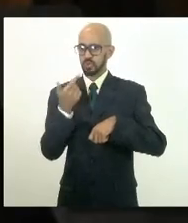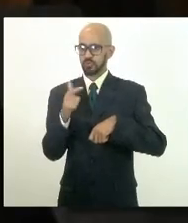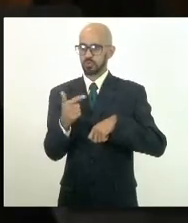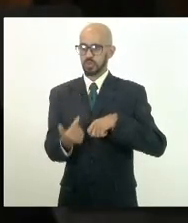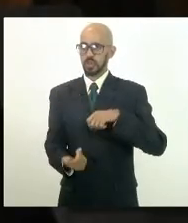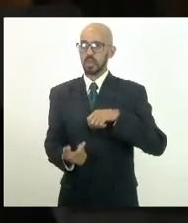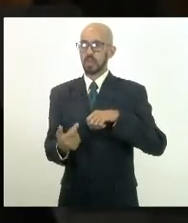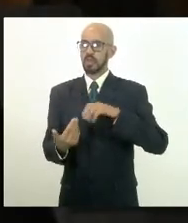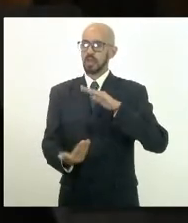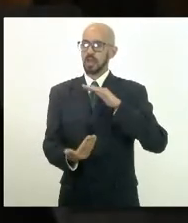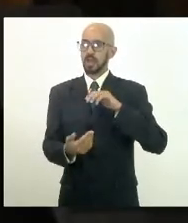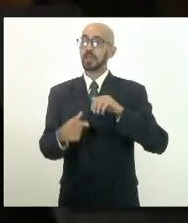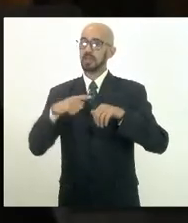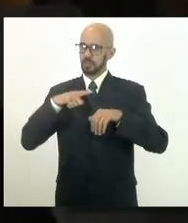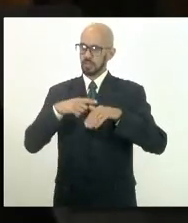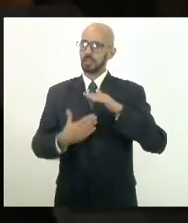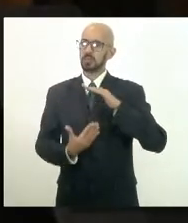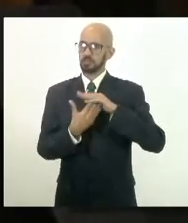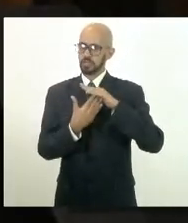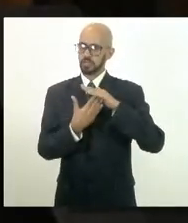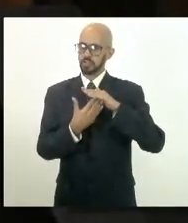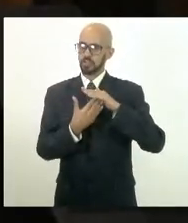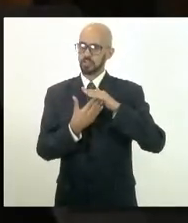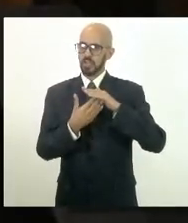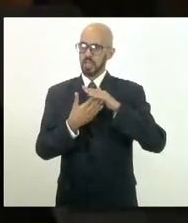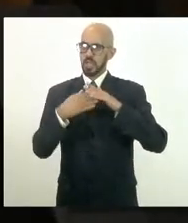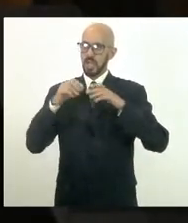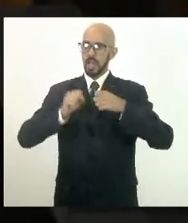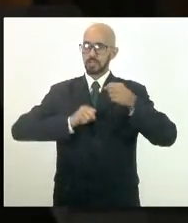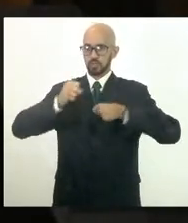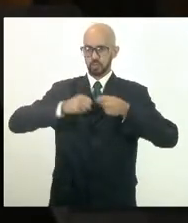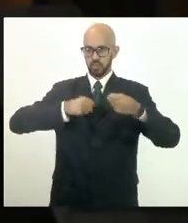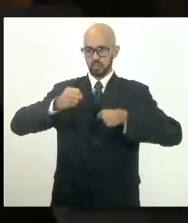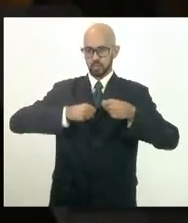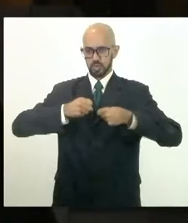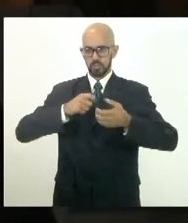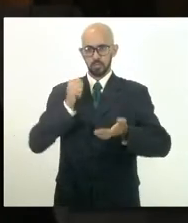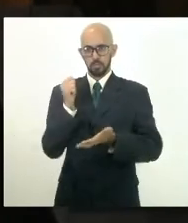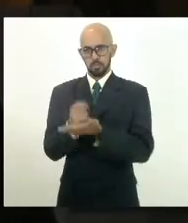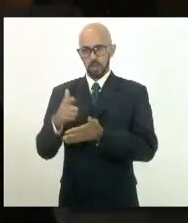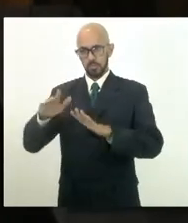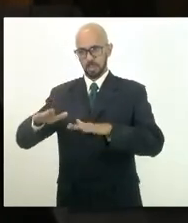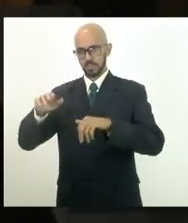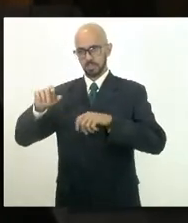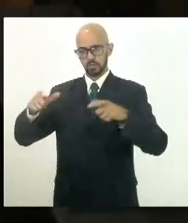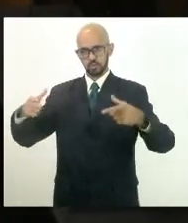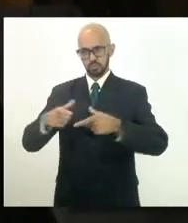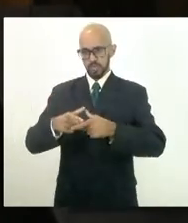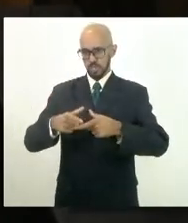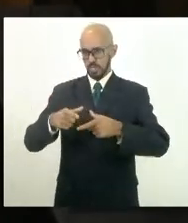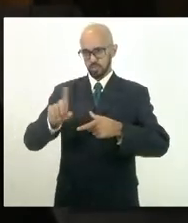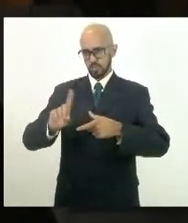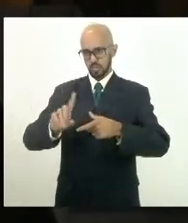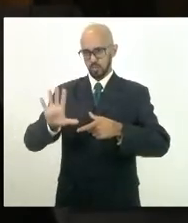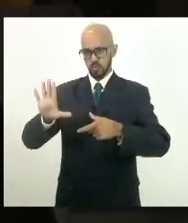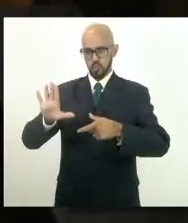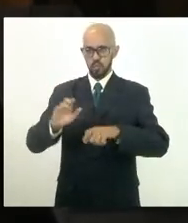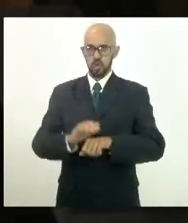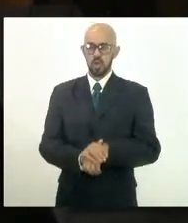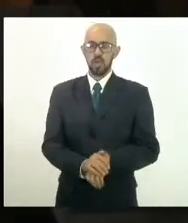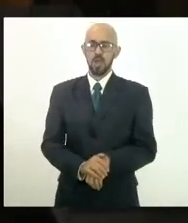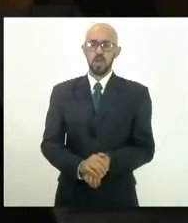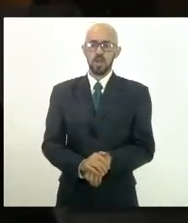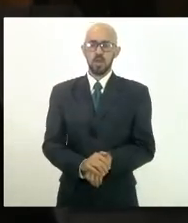a gente está falando das indústrias, que os pequenos não pagam, estão isentos. A está falando... As indústrias que usam esse recurso, é natural que paguem por ela. O